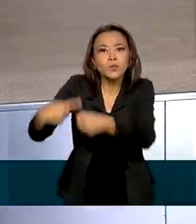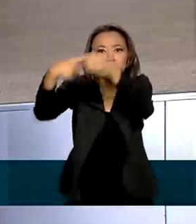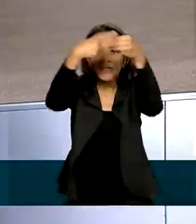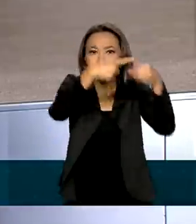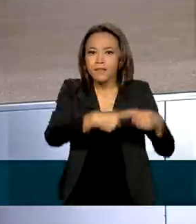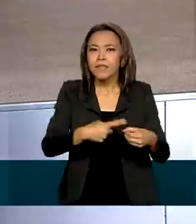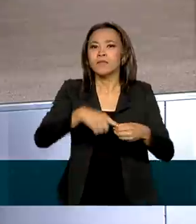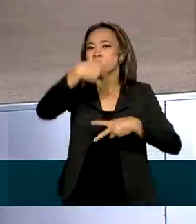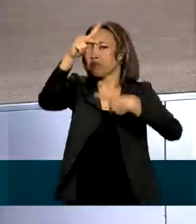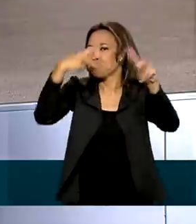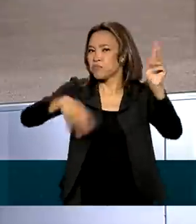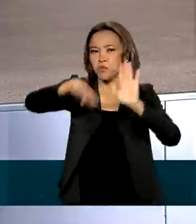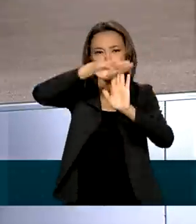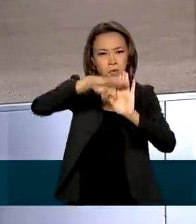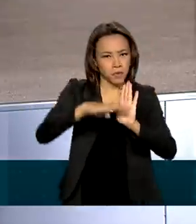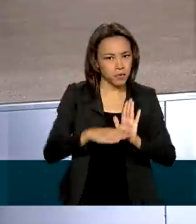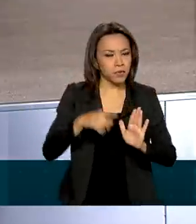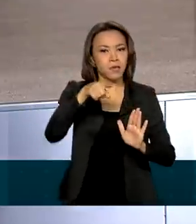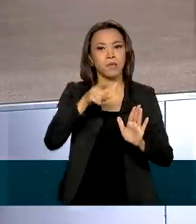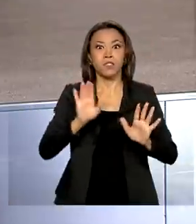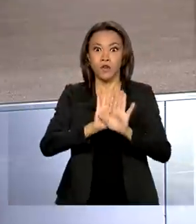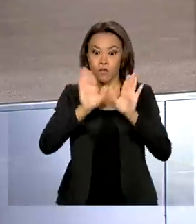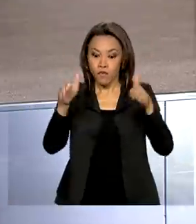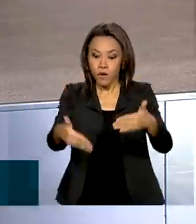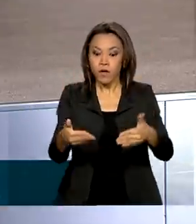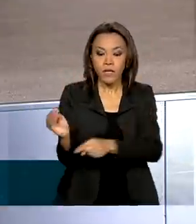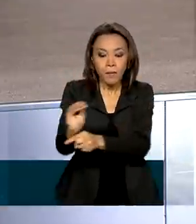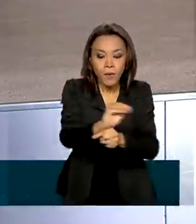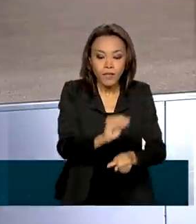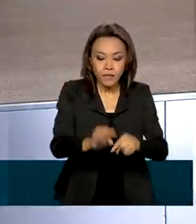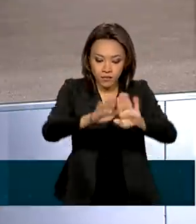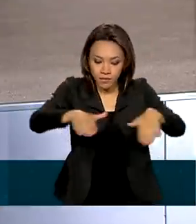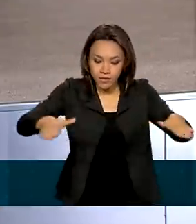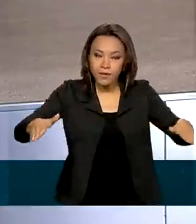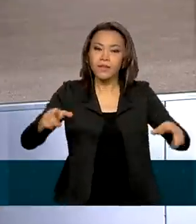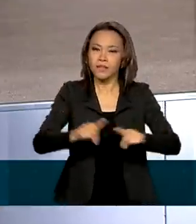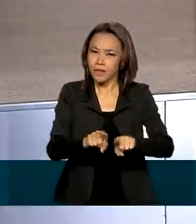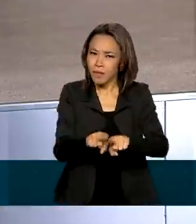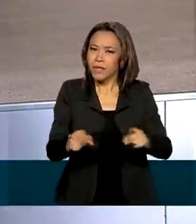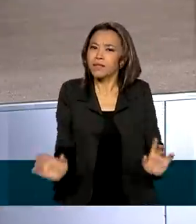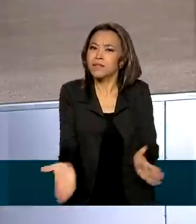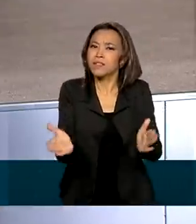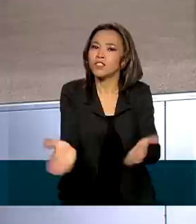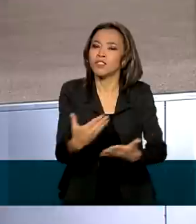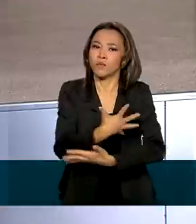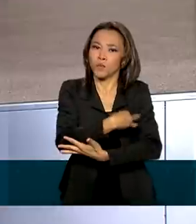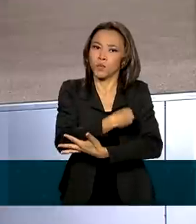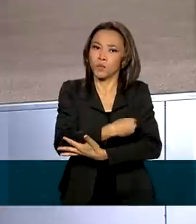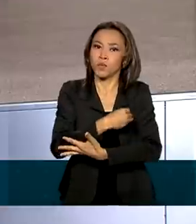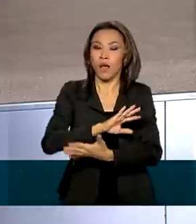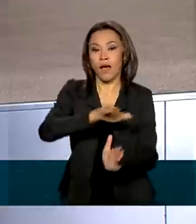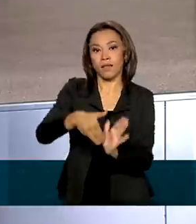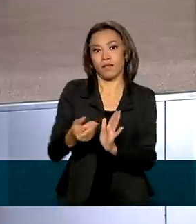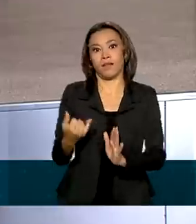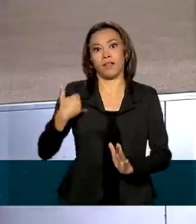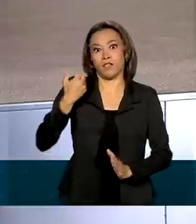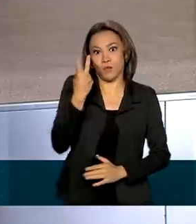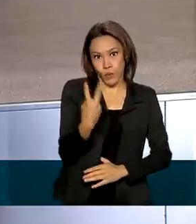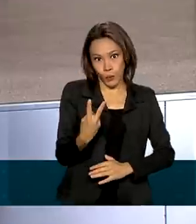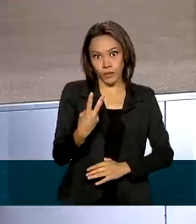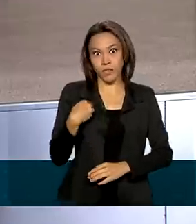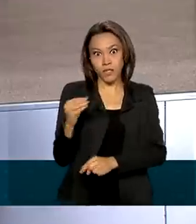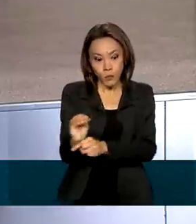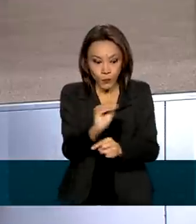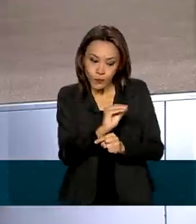custear ações de promoção, de proteção e também de incentivo ao leitamento materno para crianças até 2 anos e também cuidar da